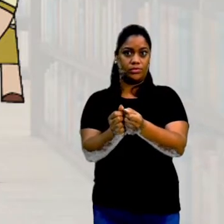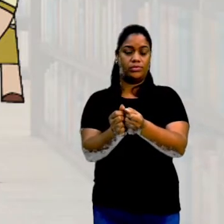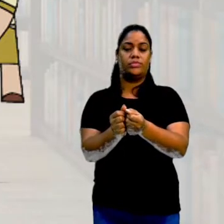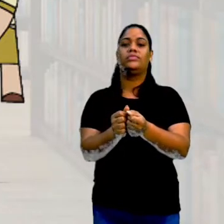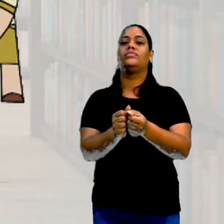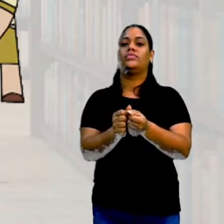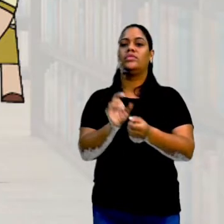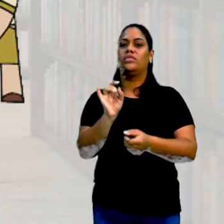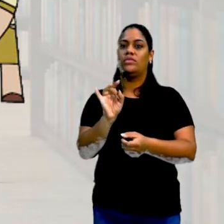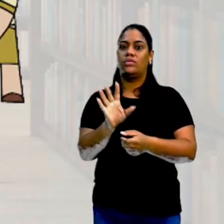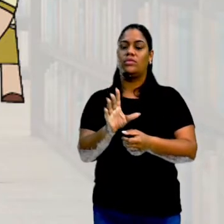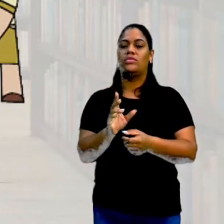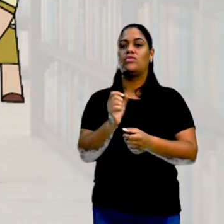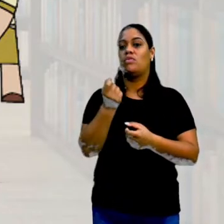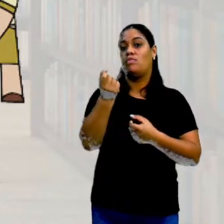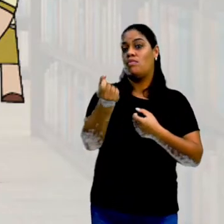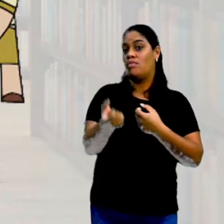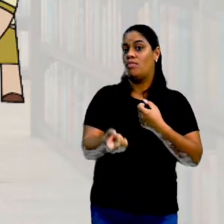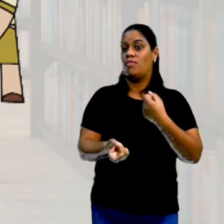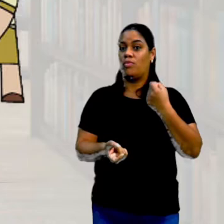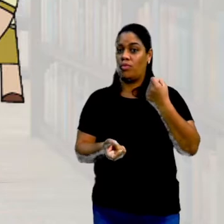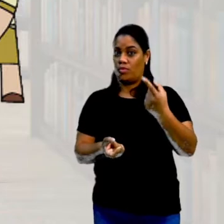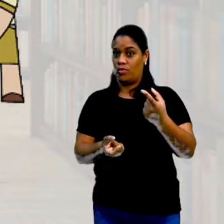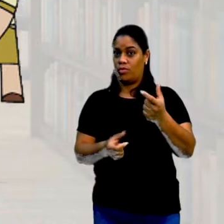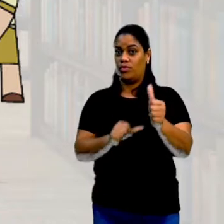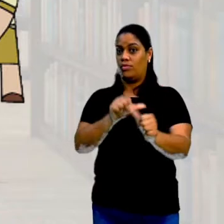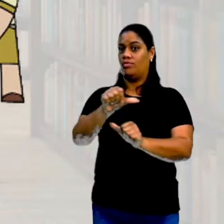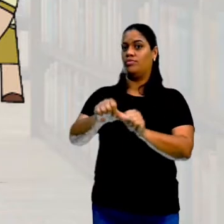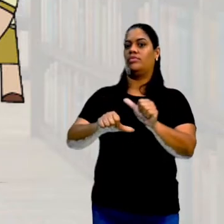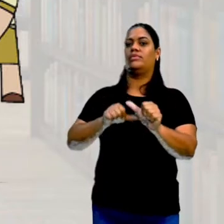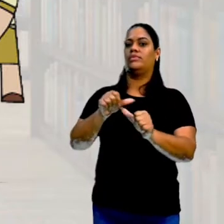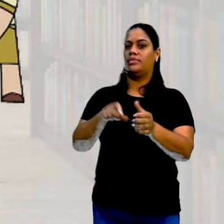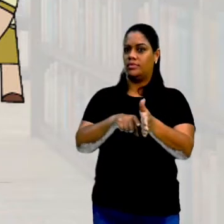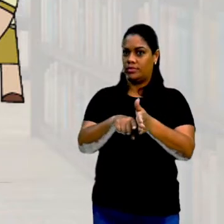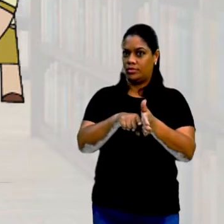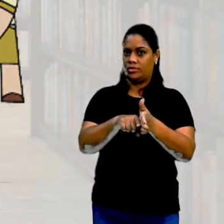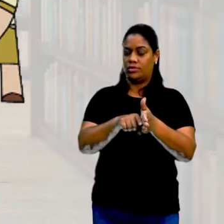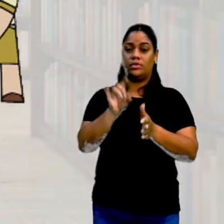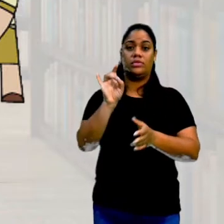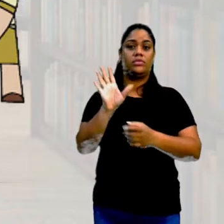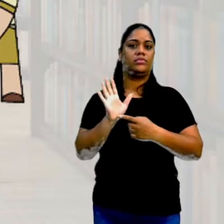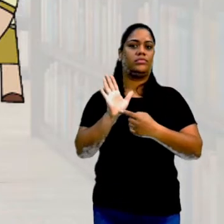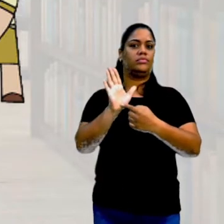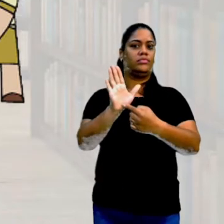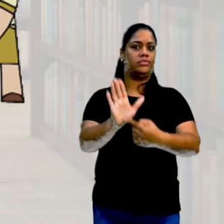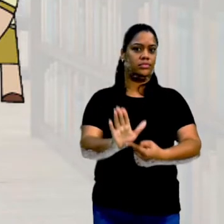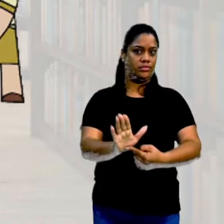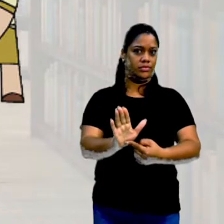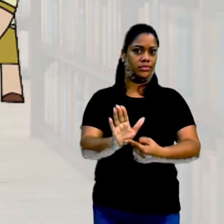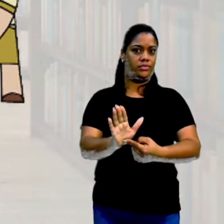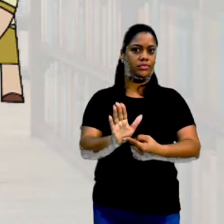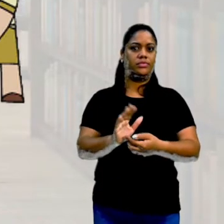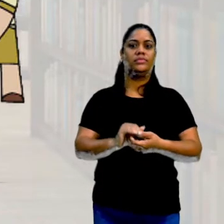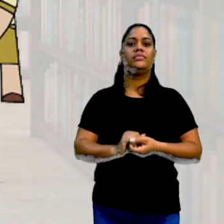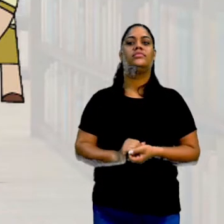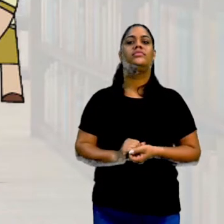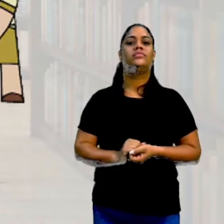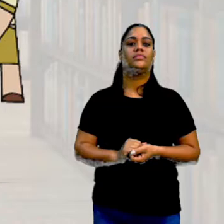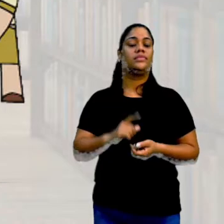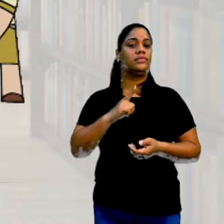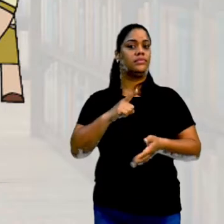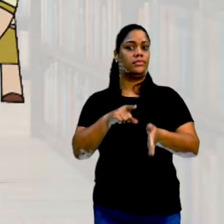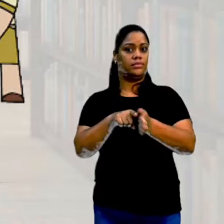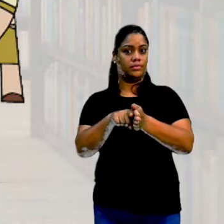Caso seja somente com alguns dessa população, a gente chama de amostra. E isso faz com que a gente tenha um tipo de